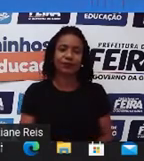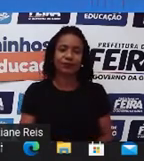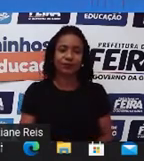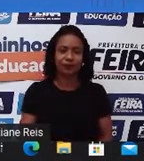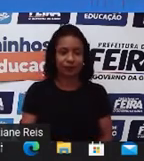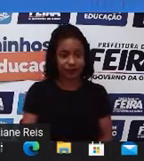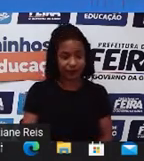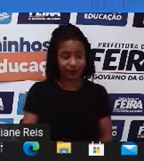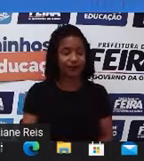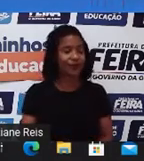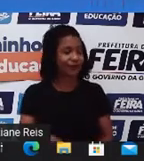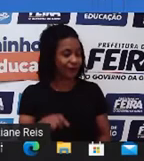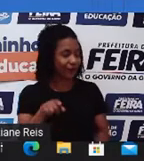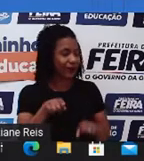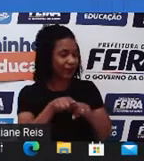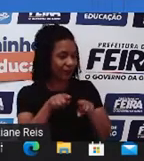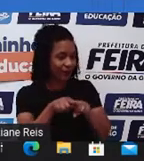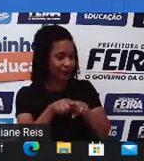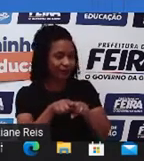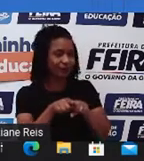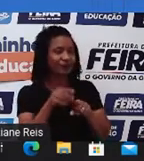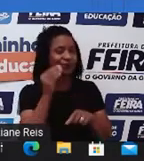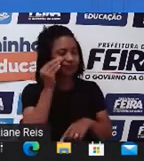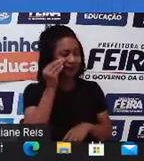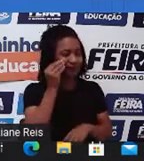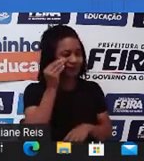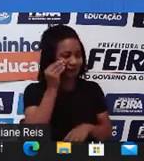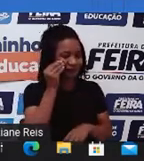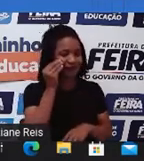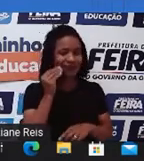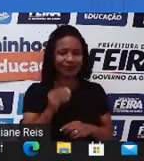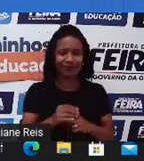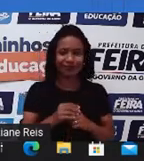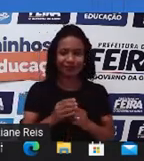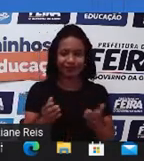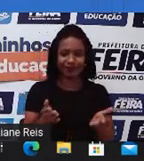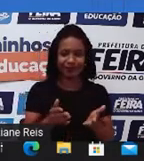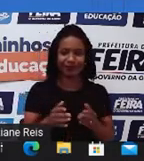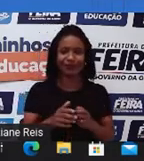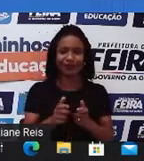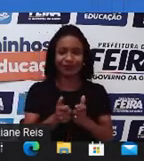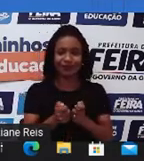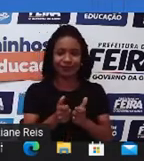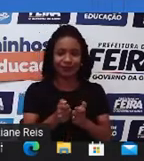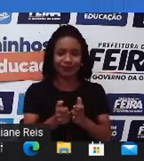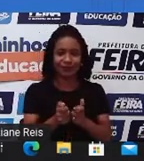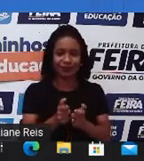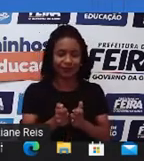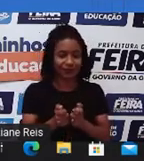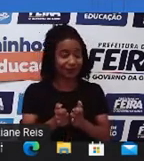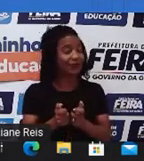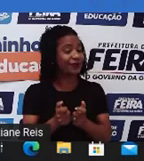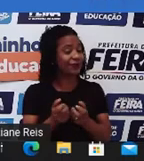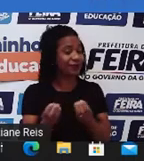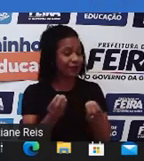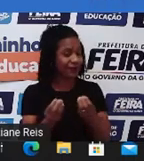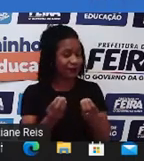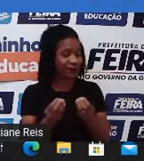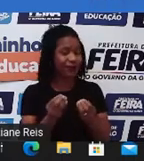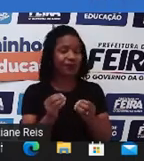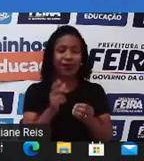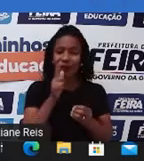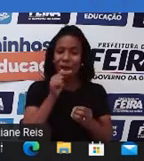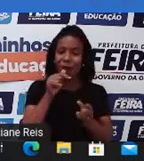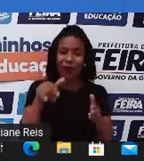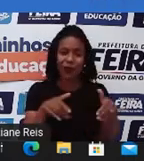E aqui, o game nos apresenta o desafio. Para chegar ao outro lado do rio, a gente precisa responder corretamente